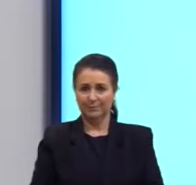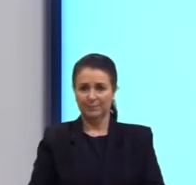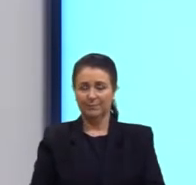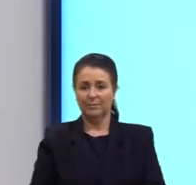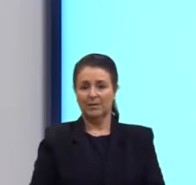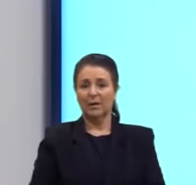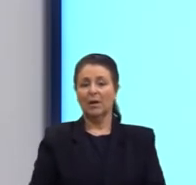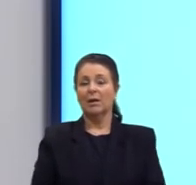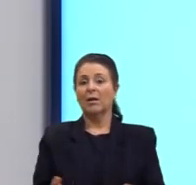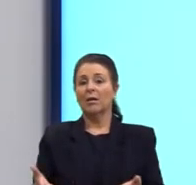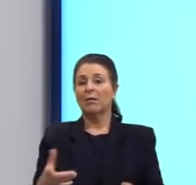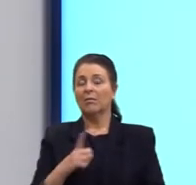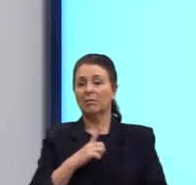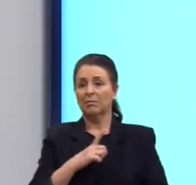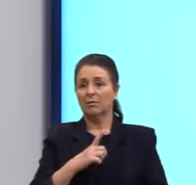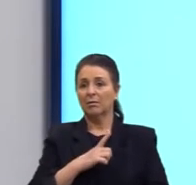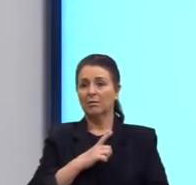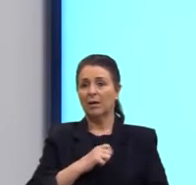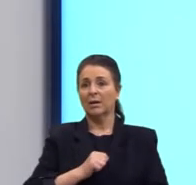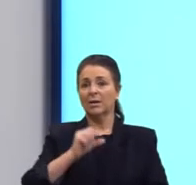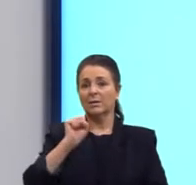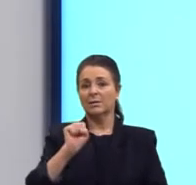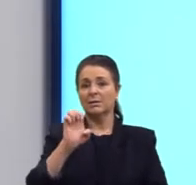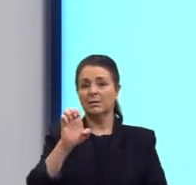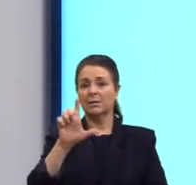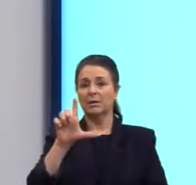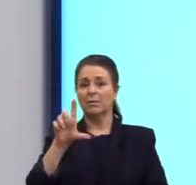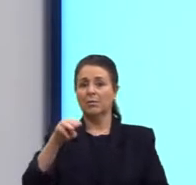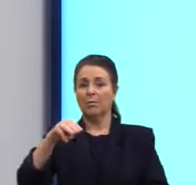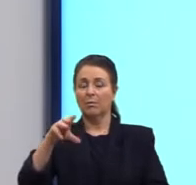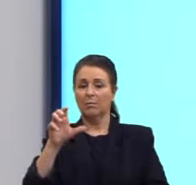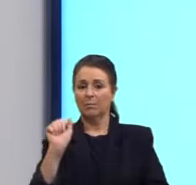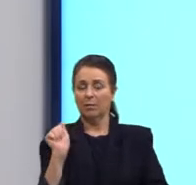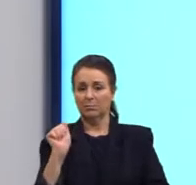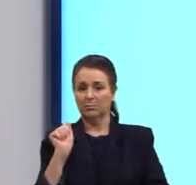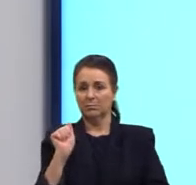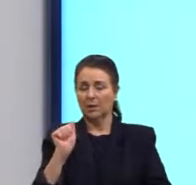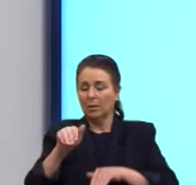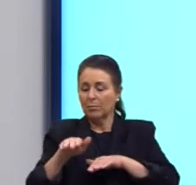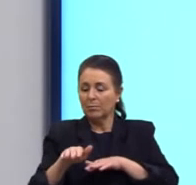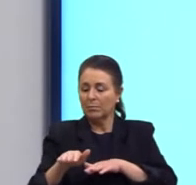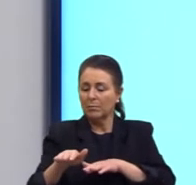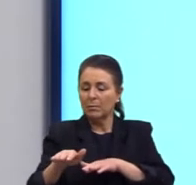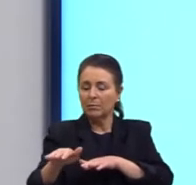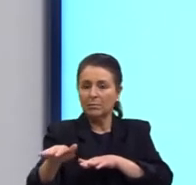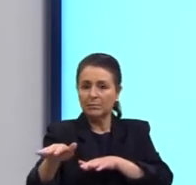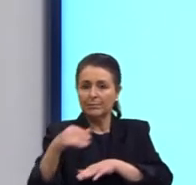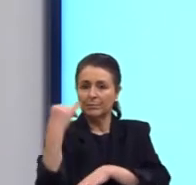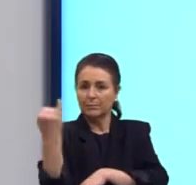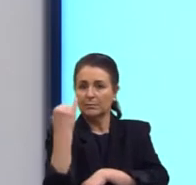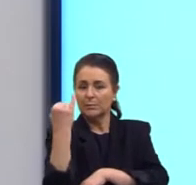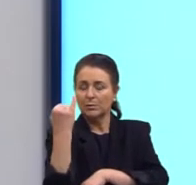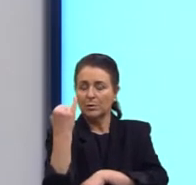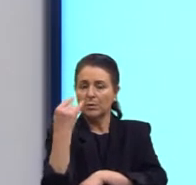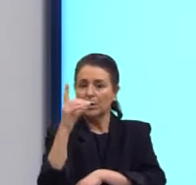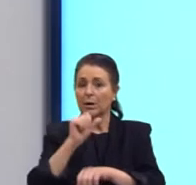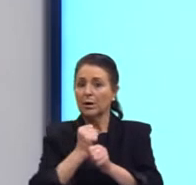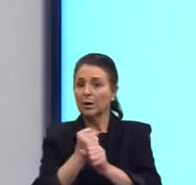E aqui a gente vai ter Selma, uma passeata então muito importante em 1965,